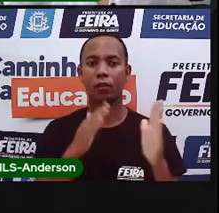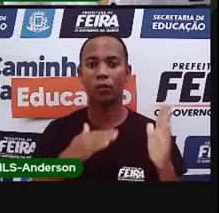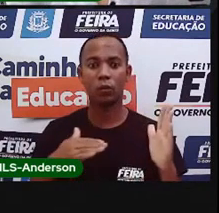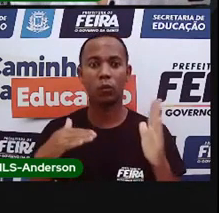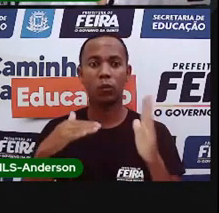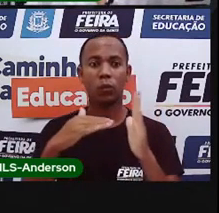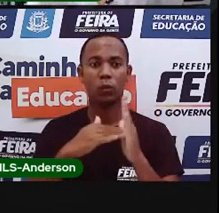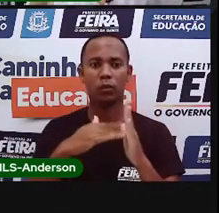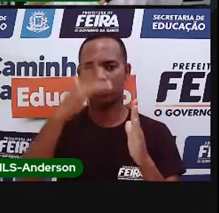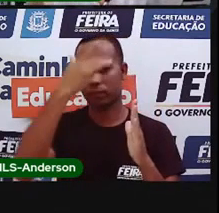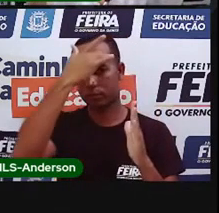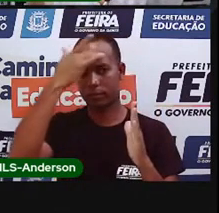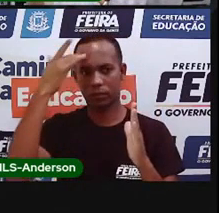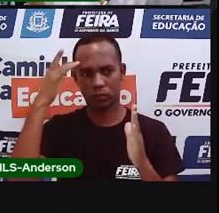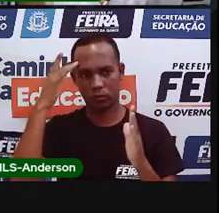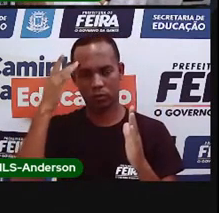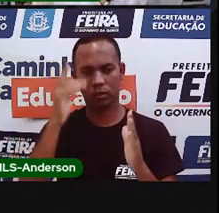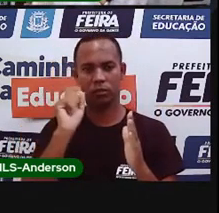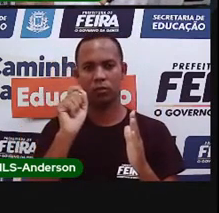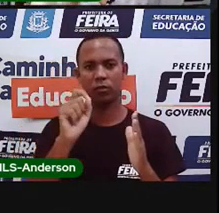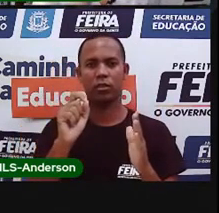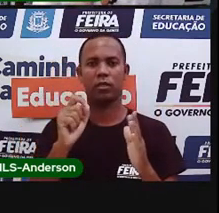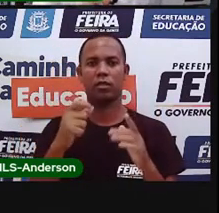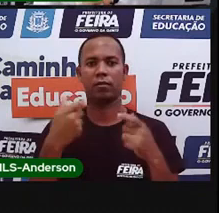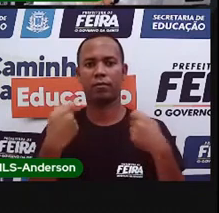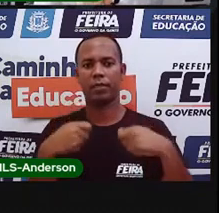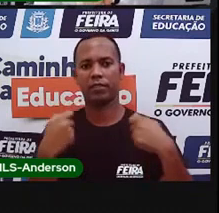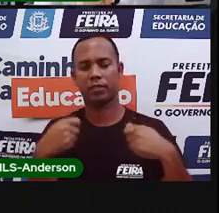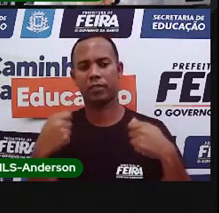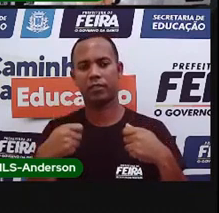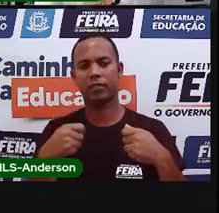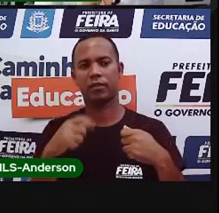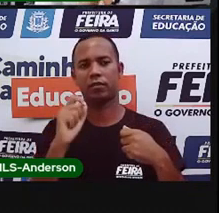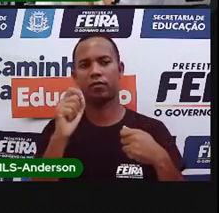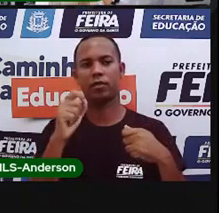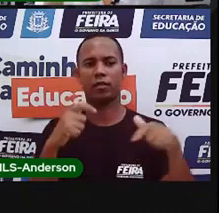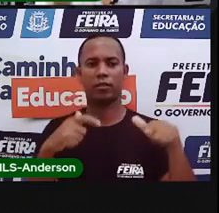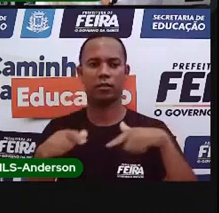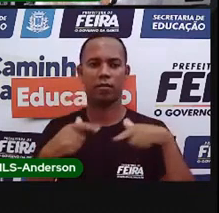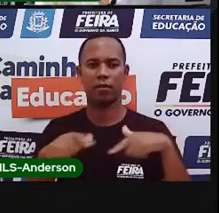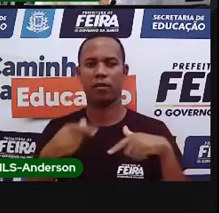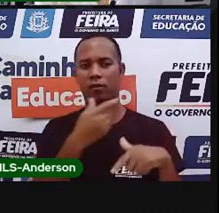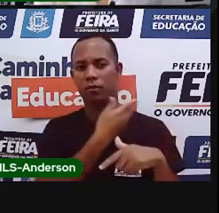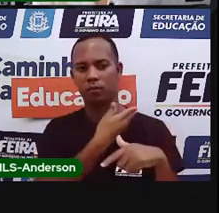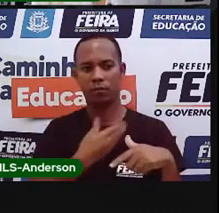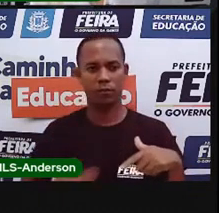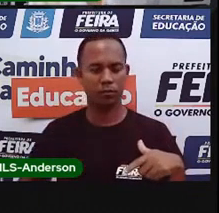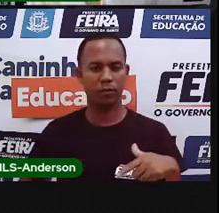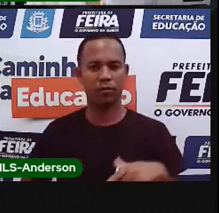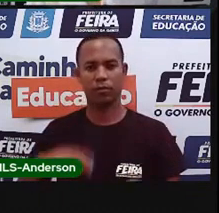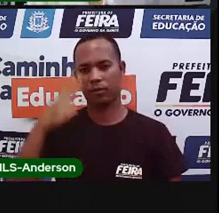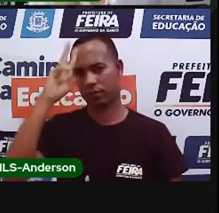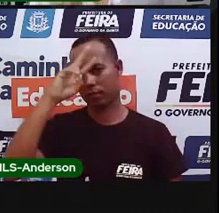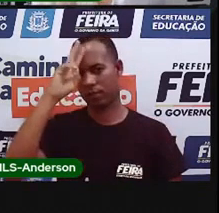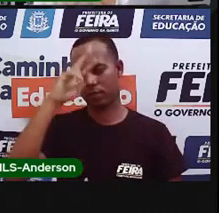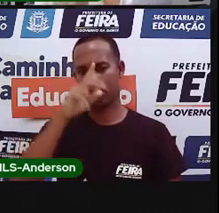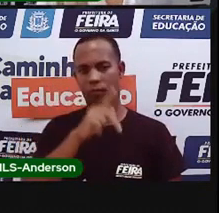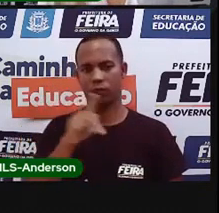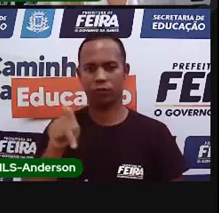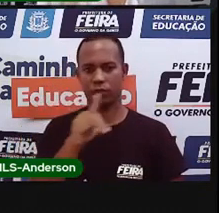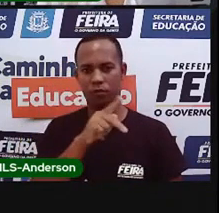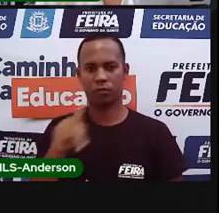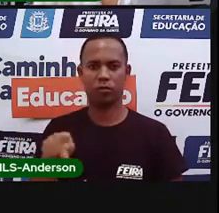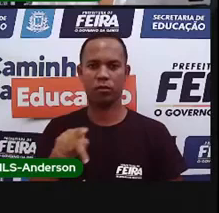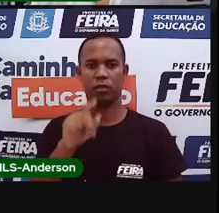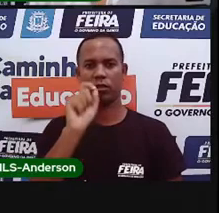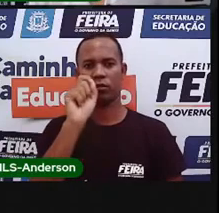pessoas, elas devem ser atendidas pelos serviços públicos, né? Lembra que a Pró falou sobre isso aqui? Que todos